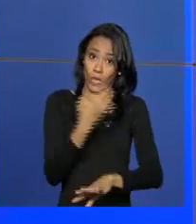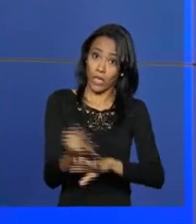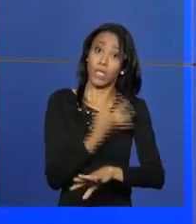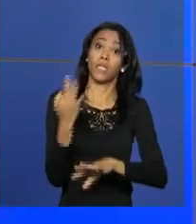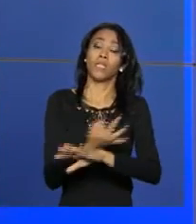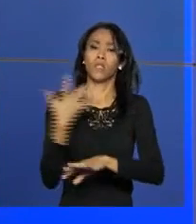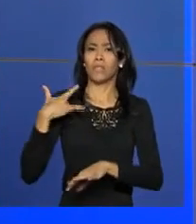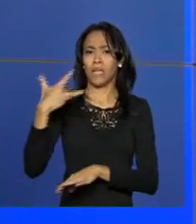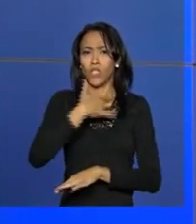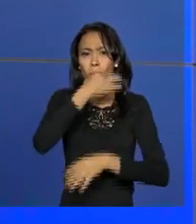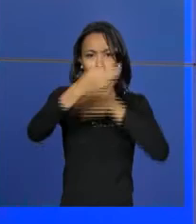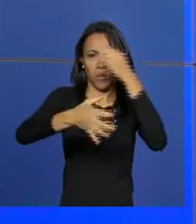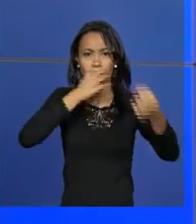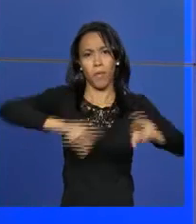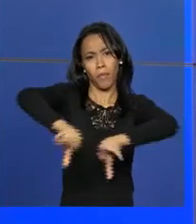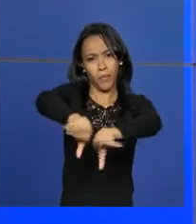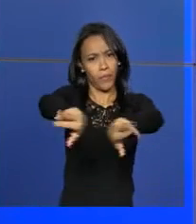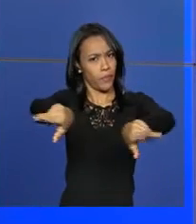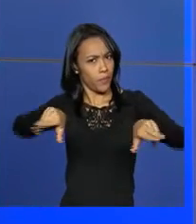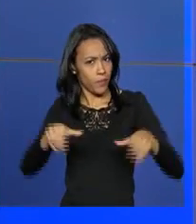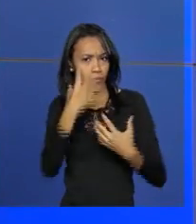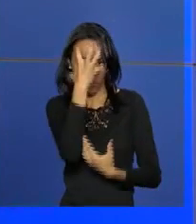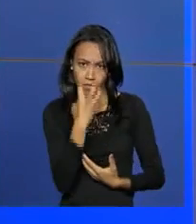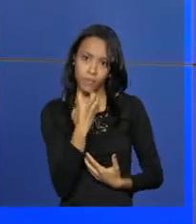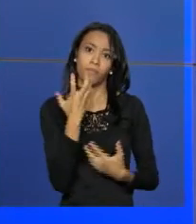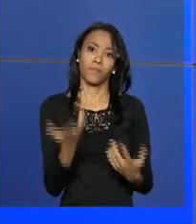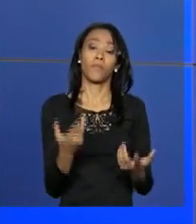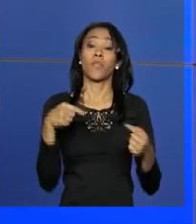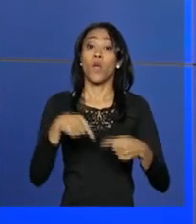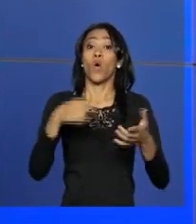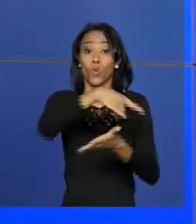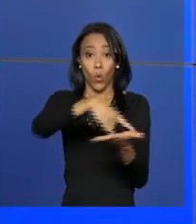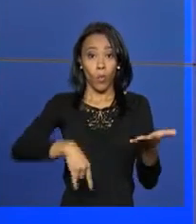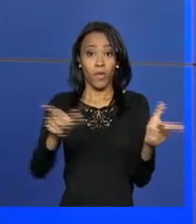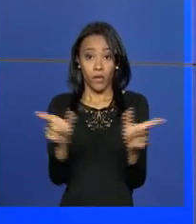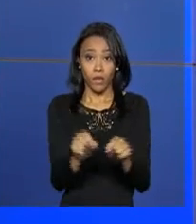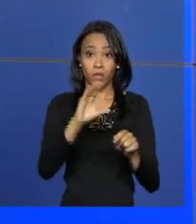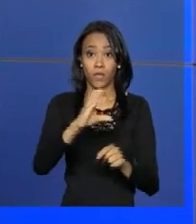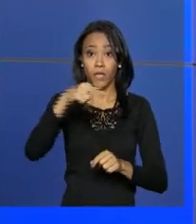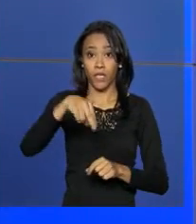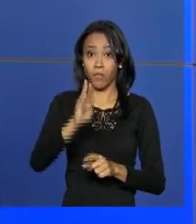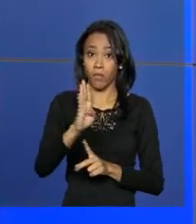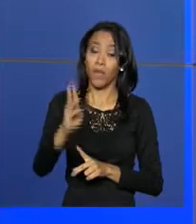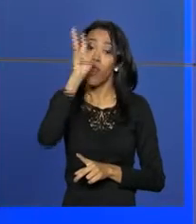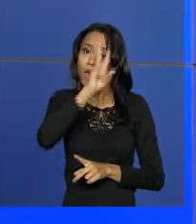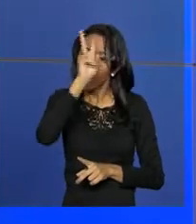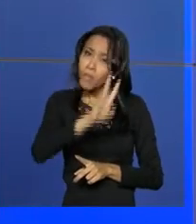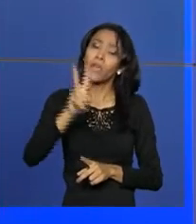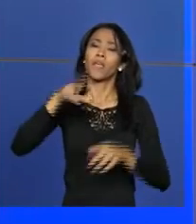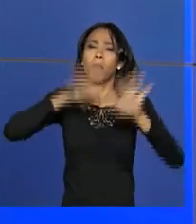pluralismo, promovendo o debate político com serenidade. No documento, a CNBB lembra que as manifestações populares